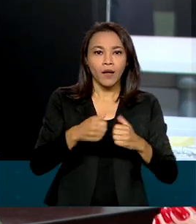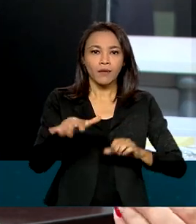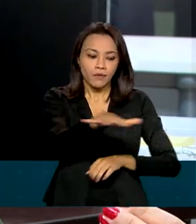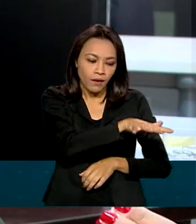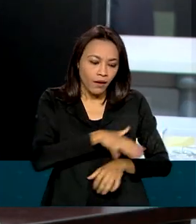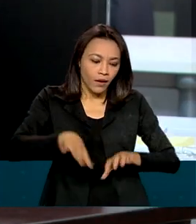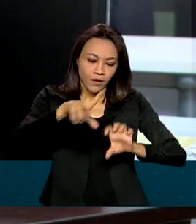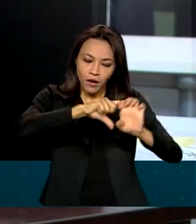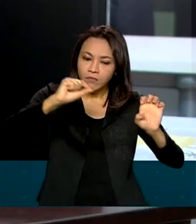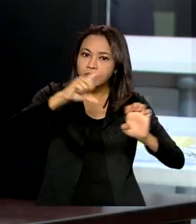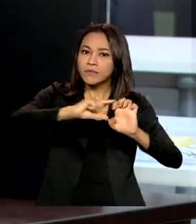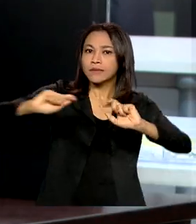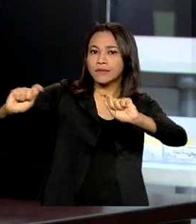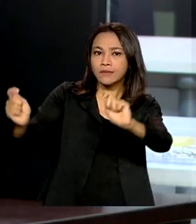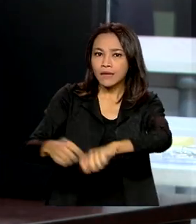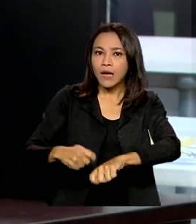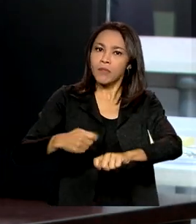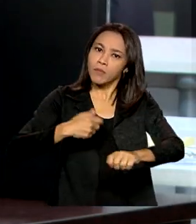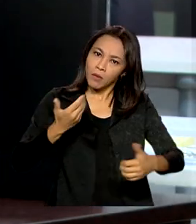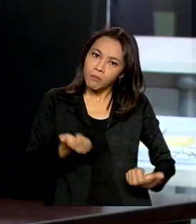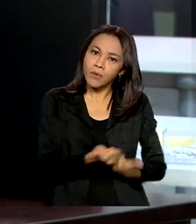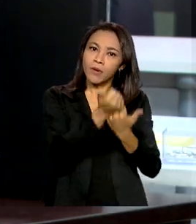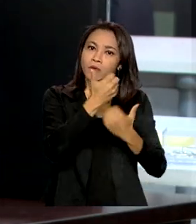inclusive, de contribuir para o crescimento econômico do Brasil. aí aí